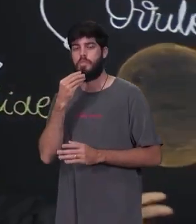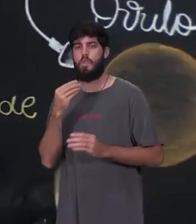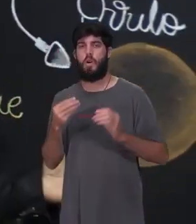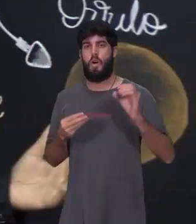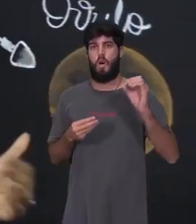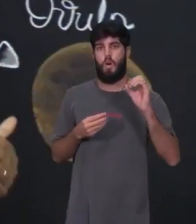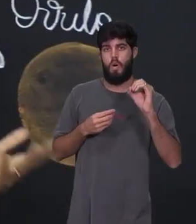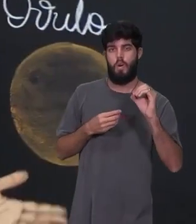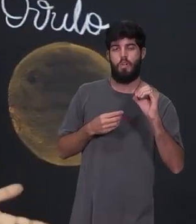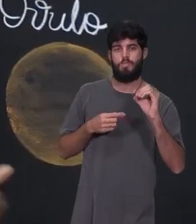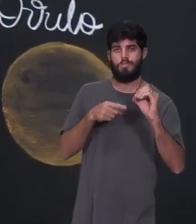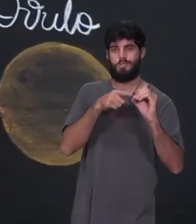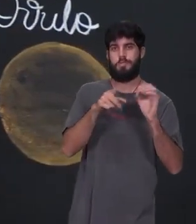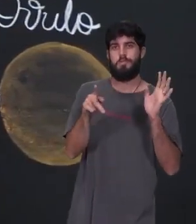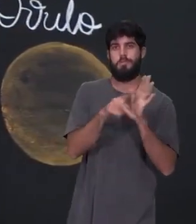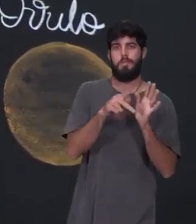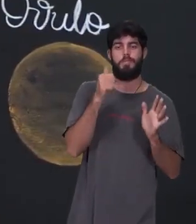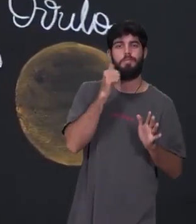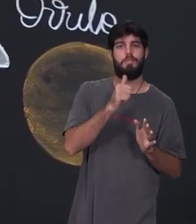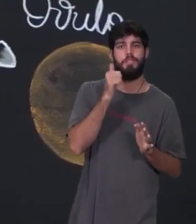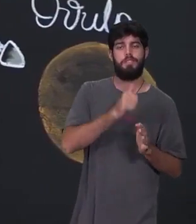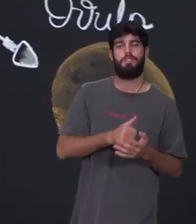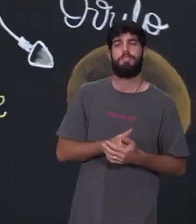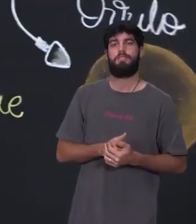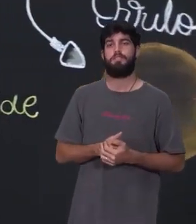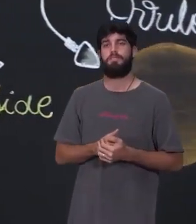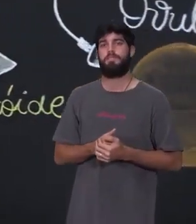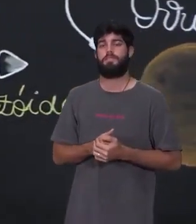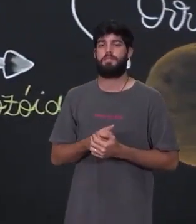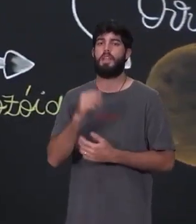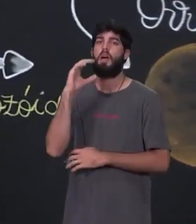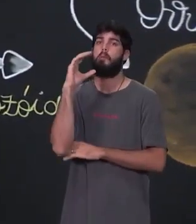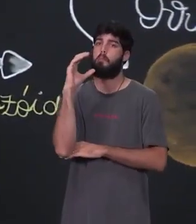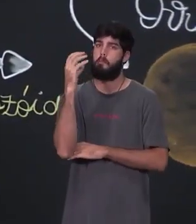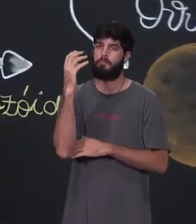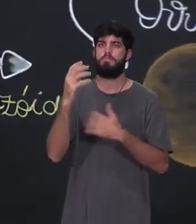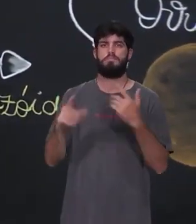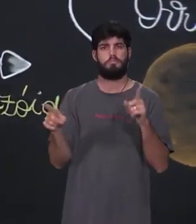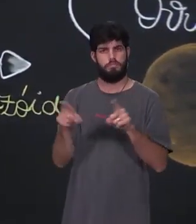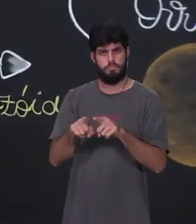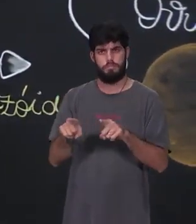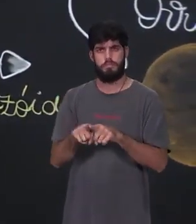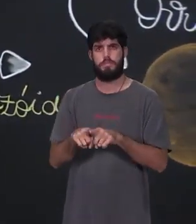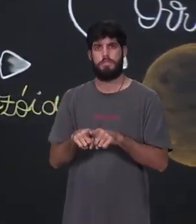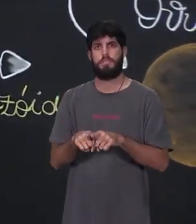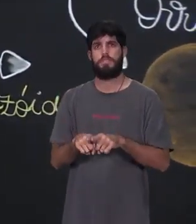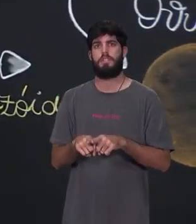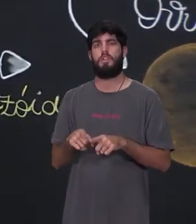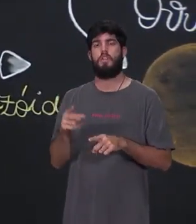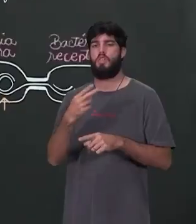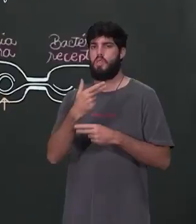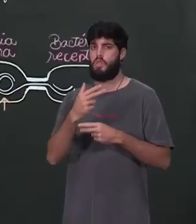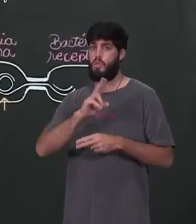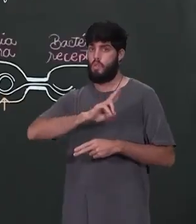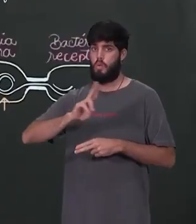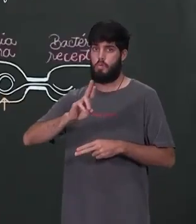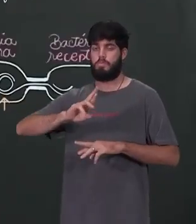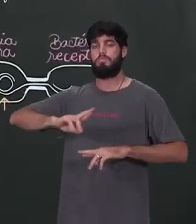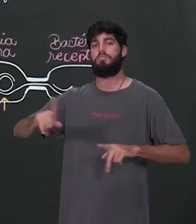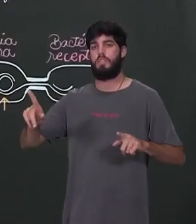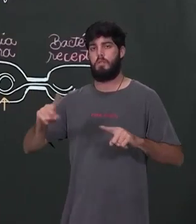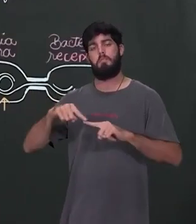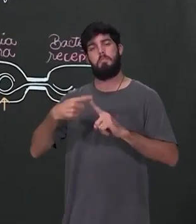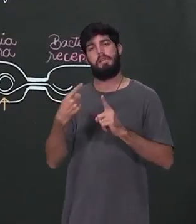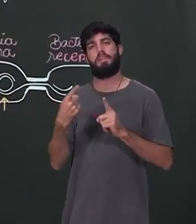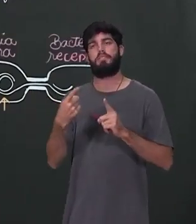óvulos, no caso das fêmeas animais. Plantas, terão também as suas gametas? Terão nomes diferentes, mas